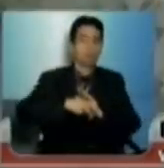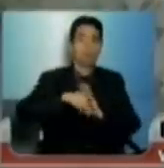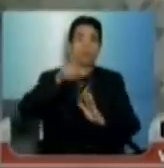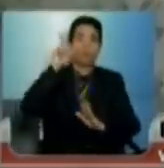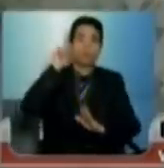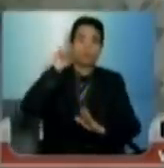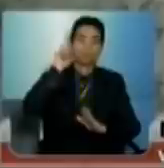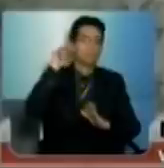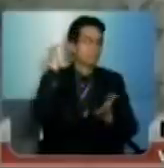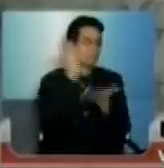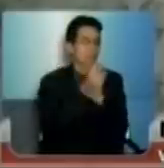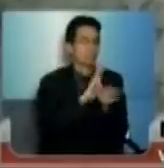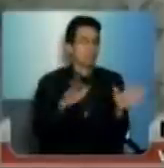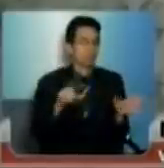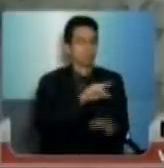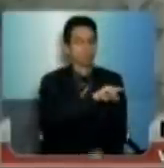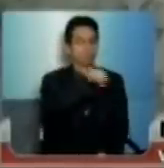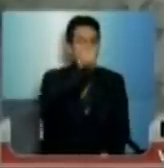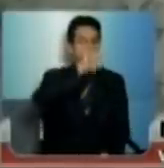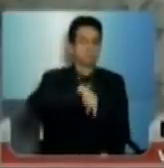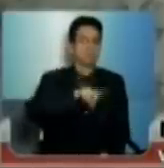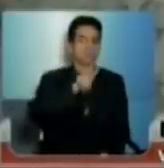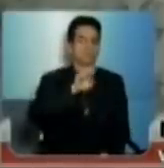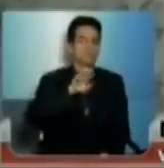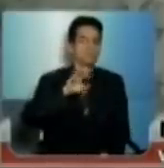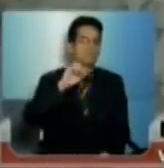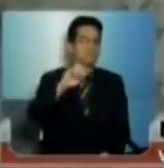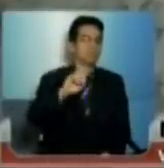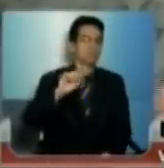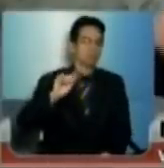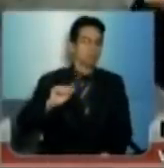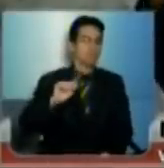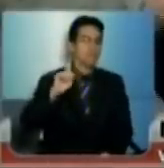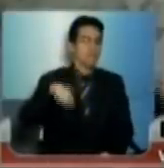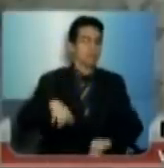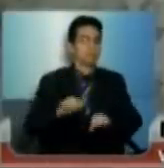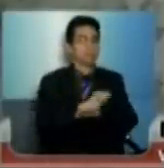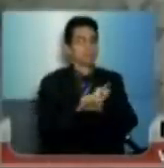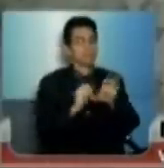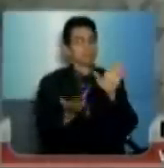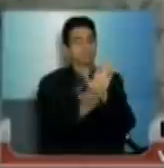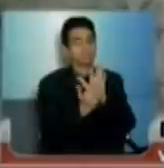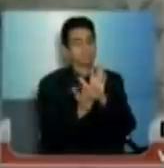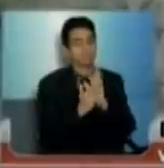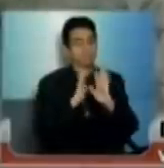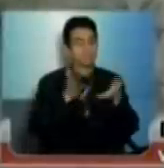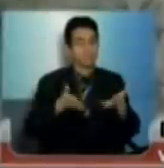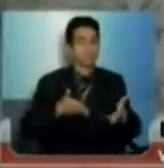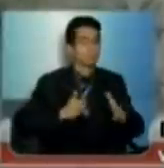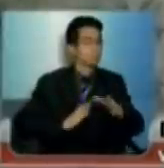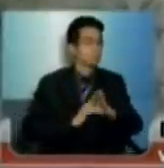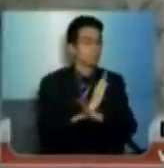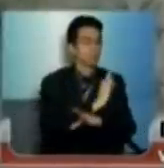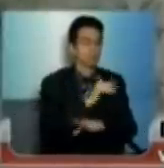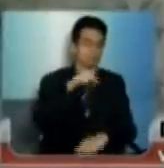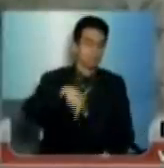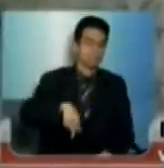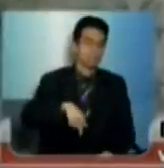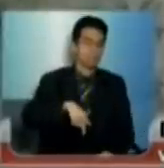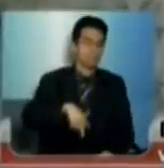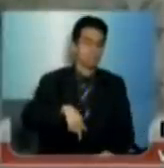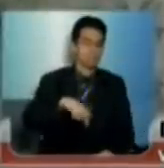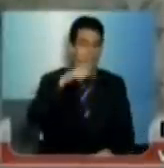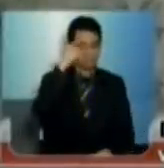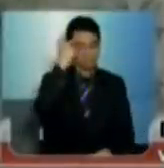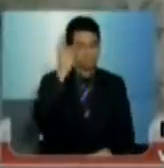derrubar definitivamente o veto ao projeto, que já tinha sido aprovado aqui, o nosso projeto,